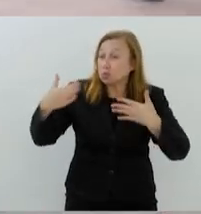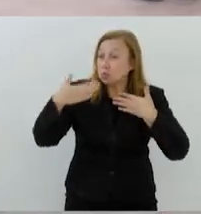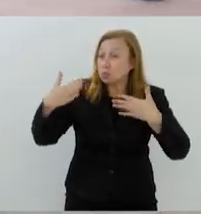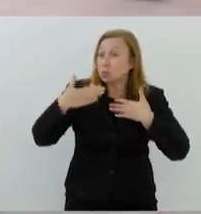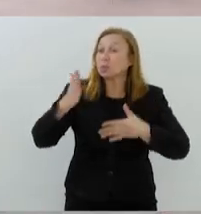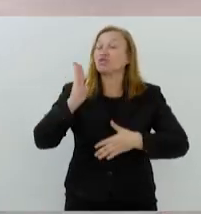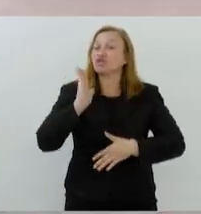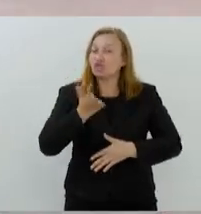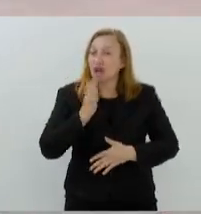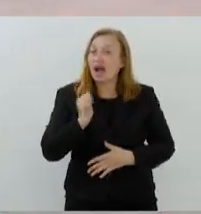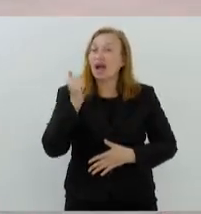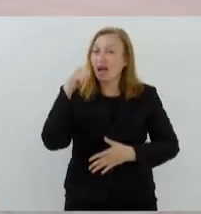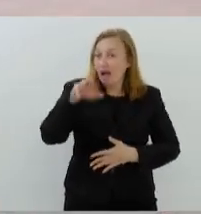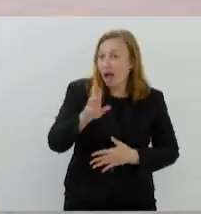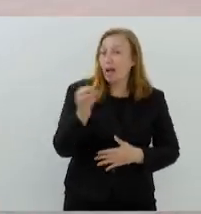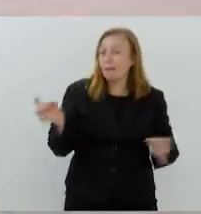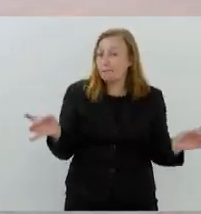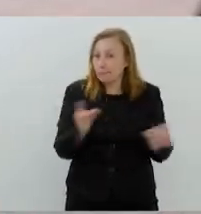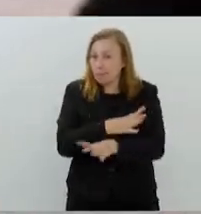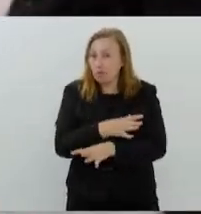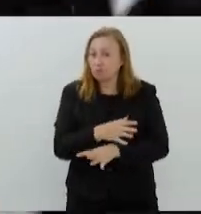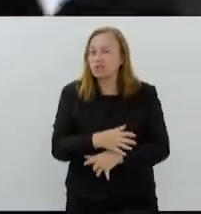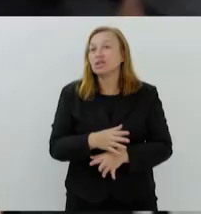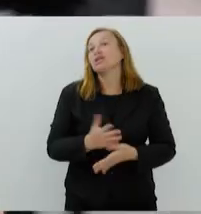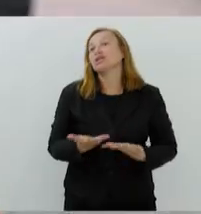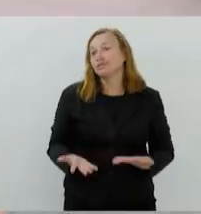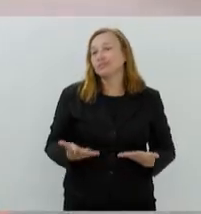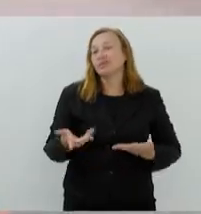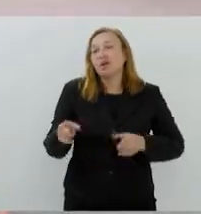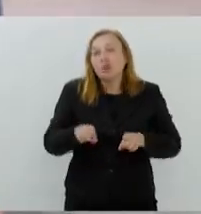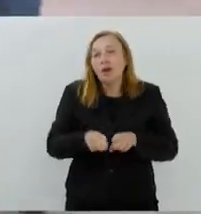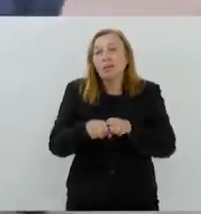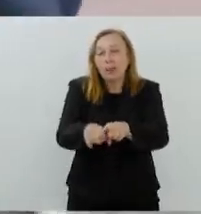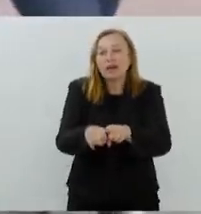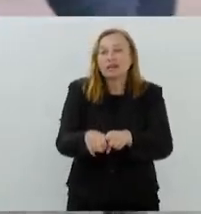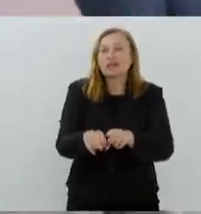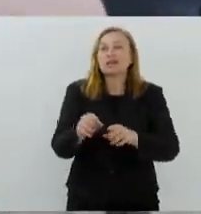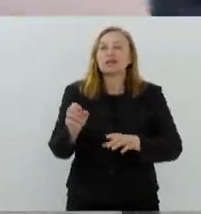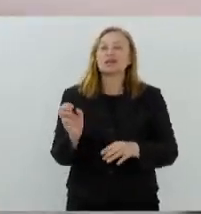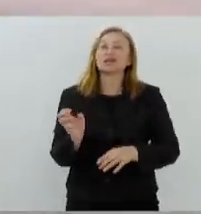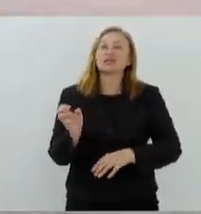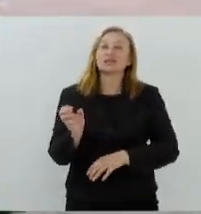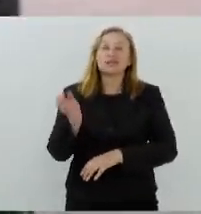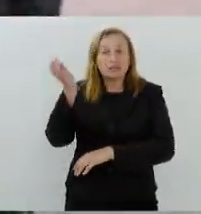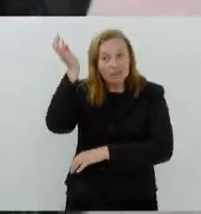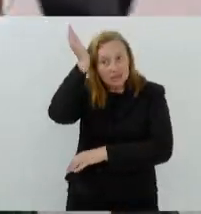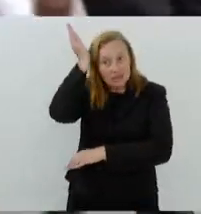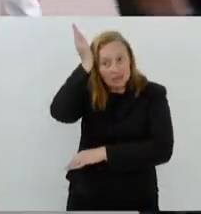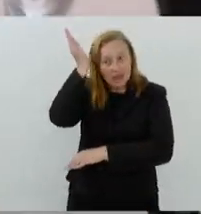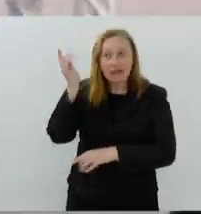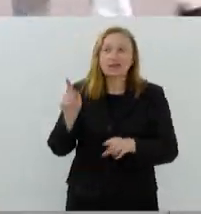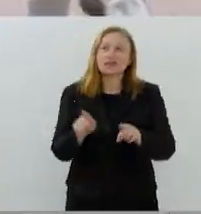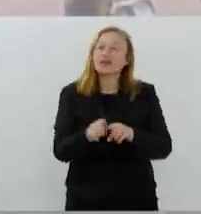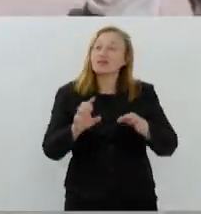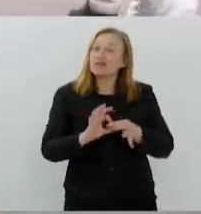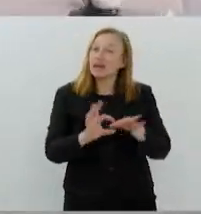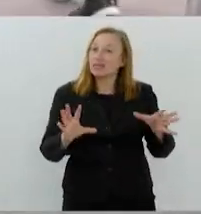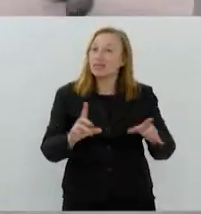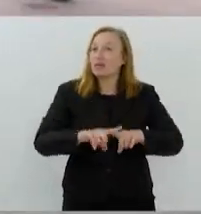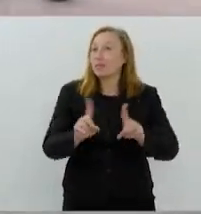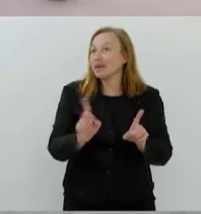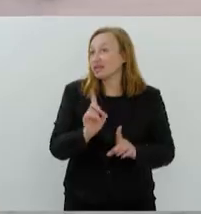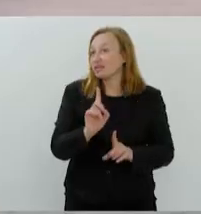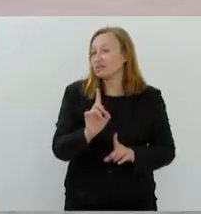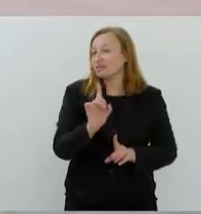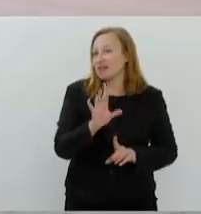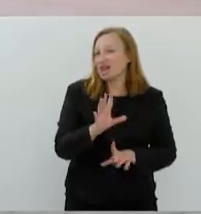refrigerados. E, por meio de uma parceria com o Senac, o nosso bistrô será aberto, mas não será